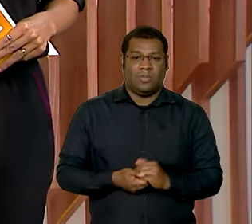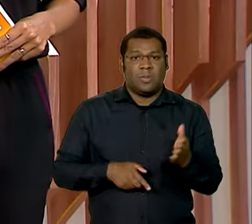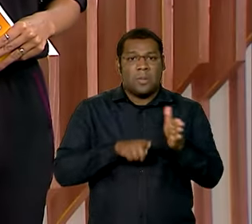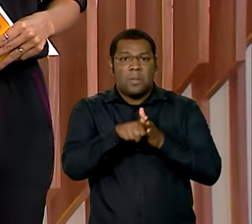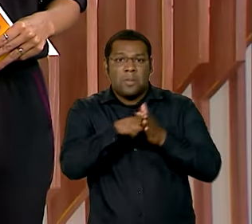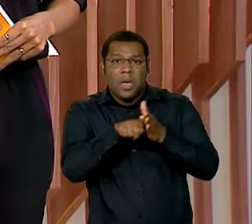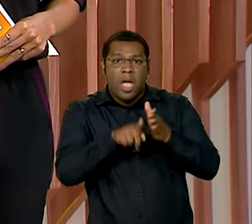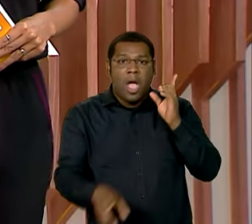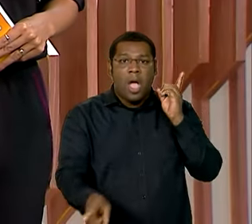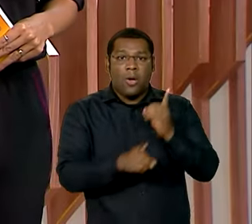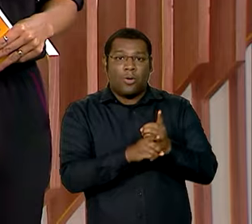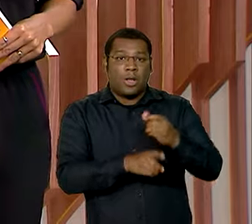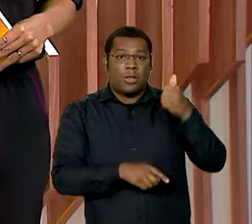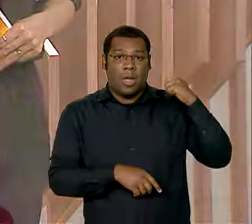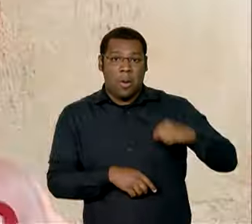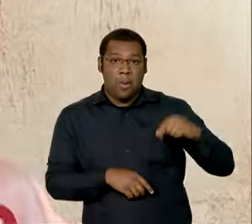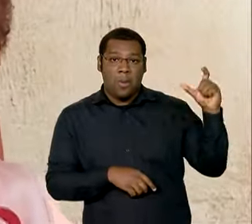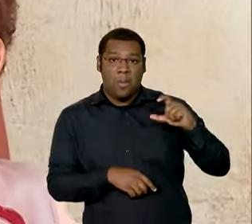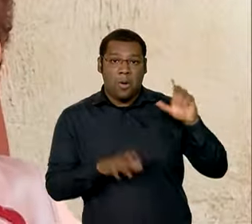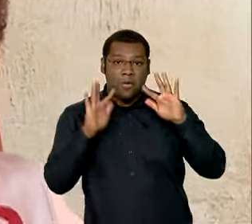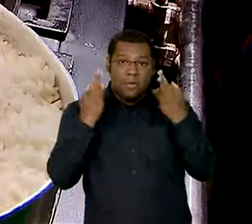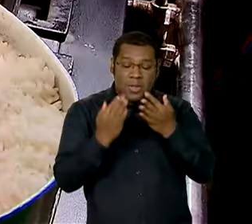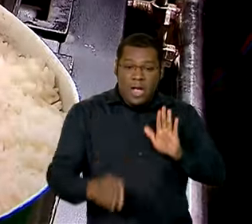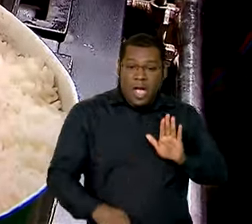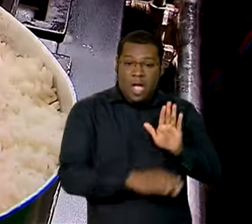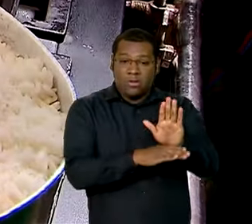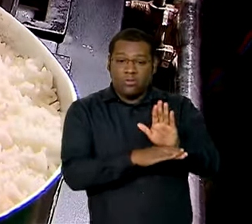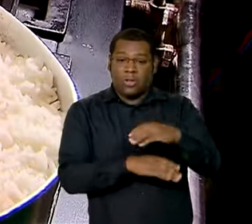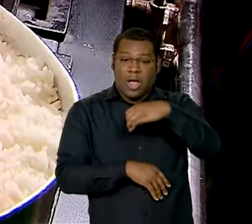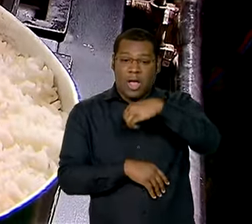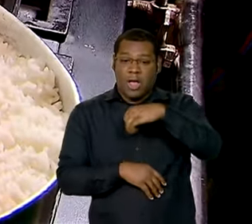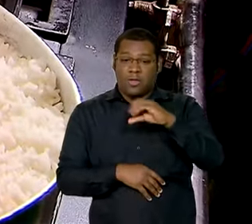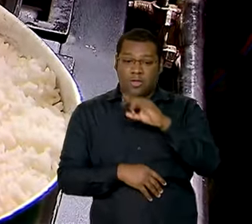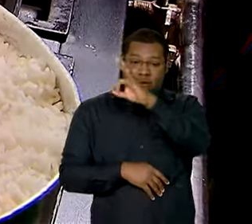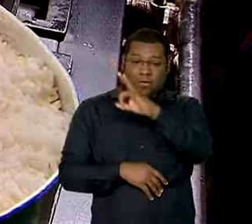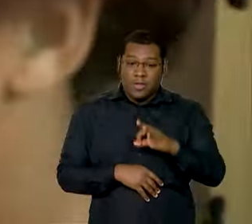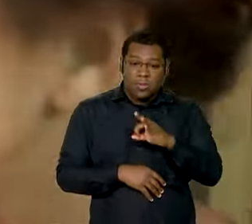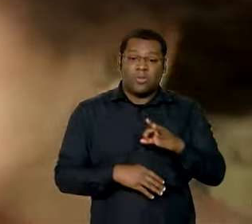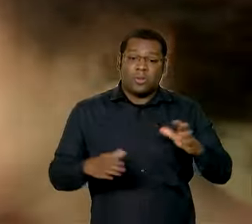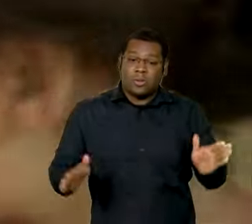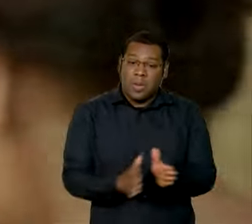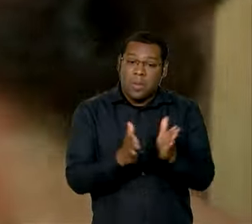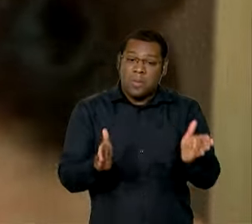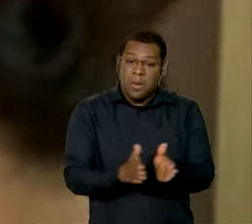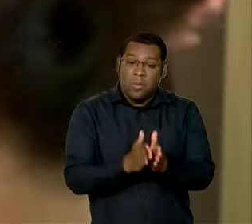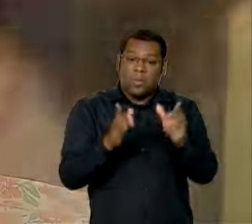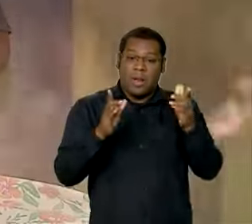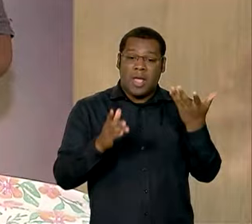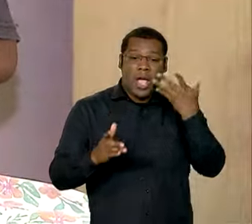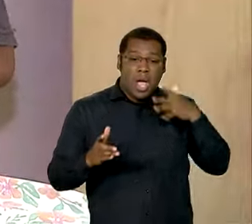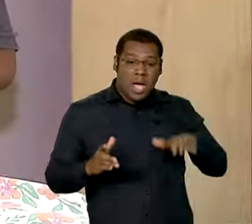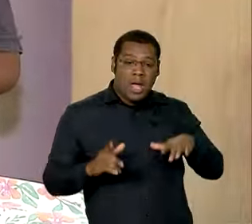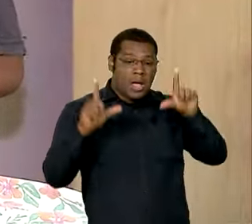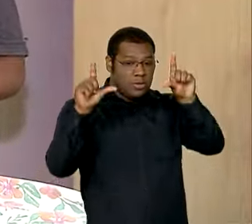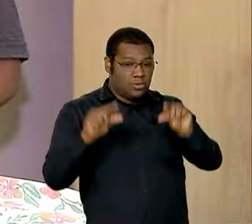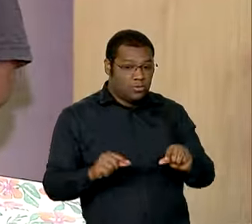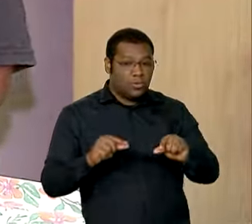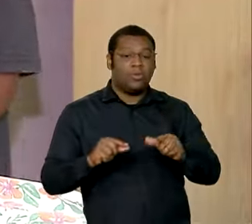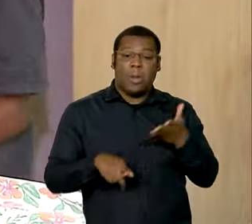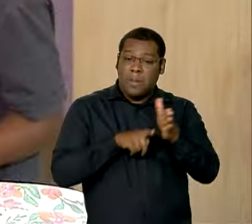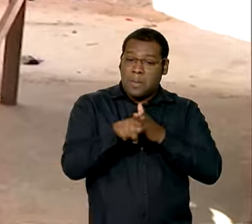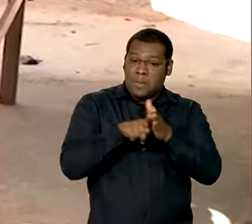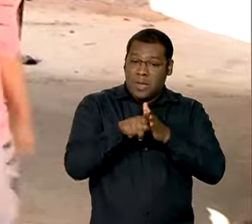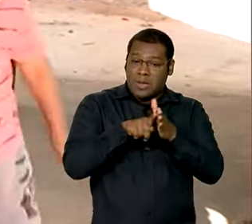Estudo revela que o Bolsa Família reduziu em mais de 90% a pobreza na primeira infância no Brasil. A